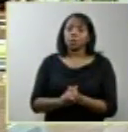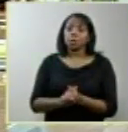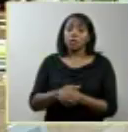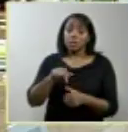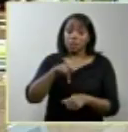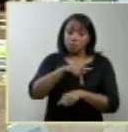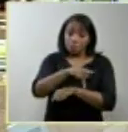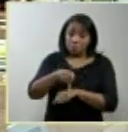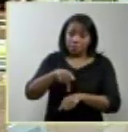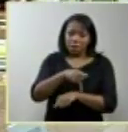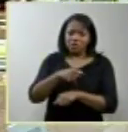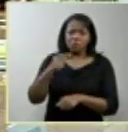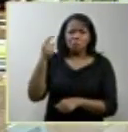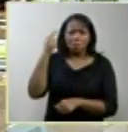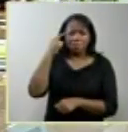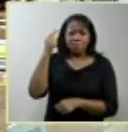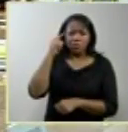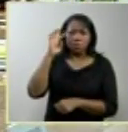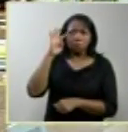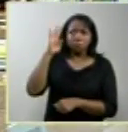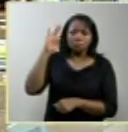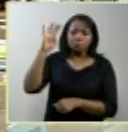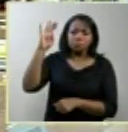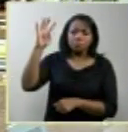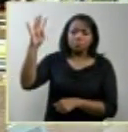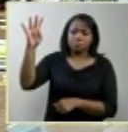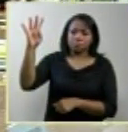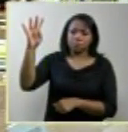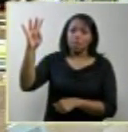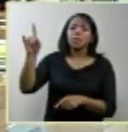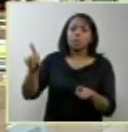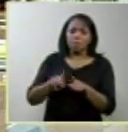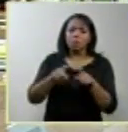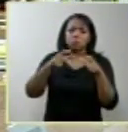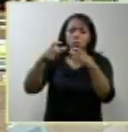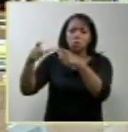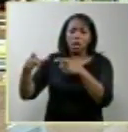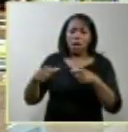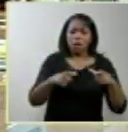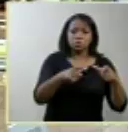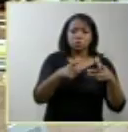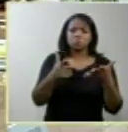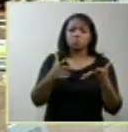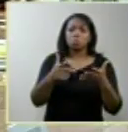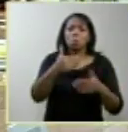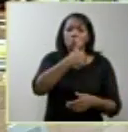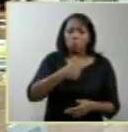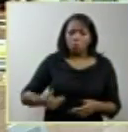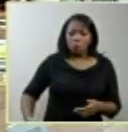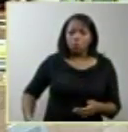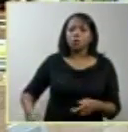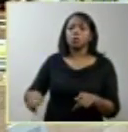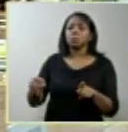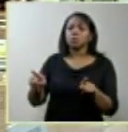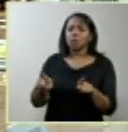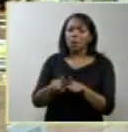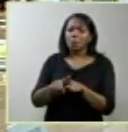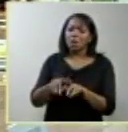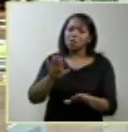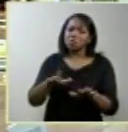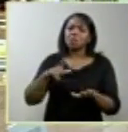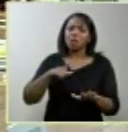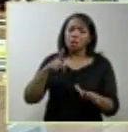num país em que o imaginário imagina que nas repartições públicas está sempre sendo engendrada alguma coisa errada